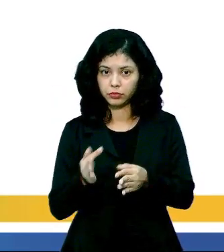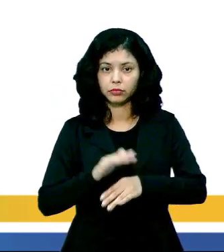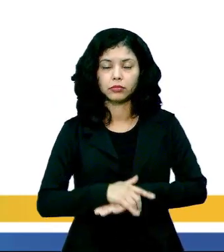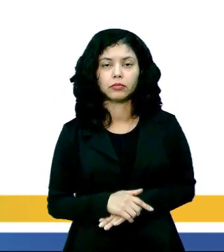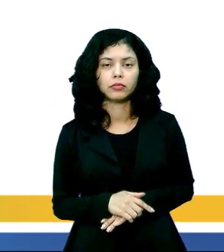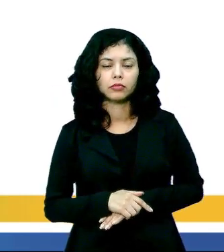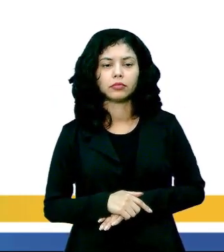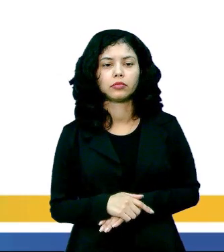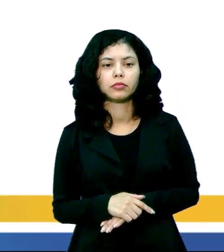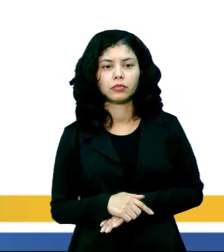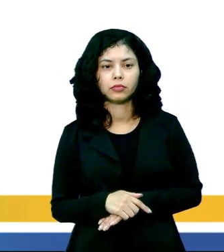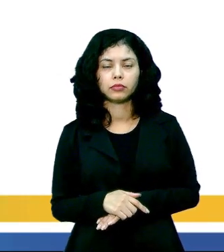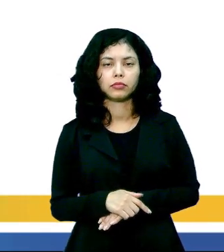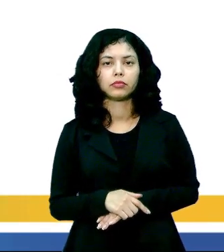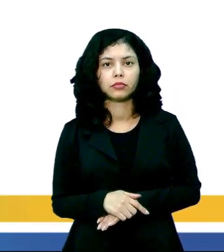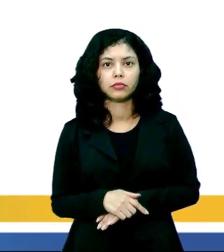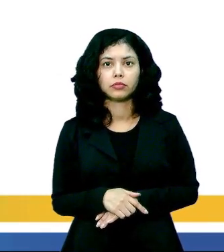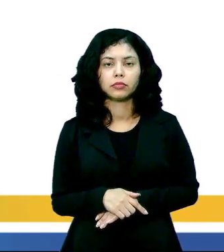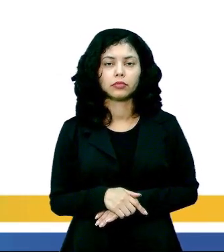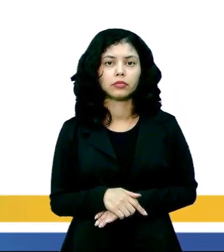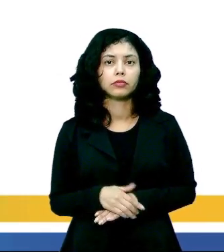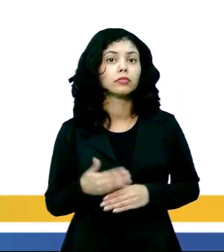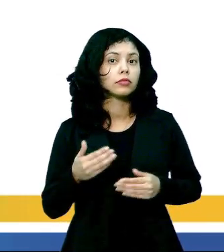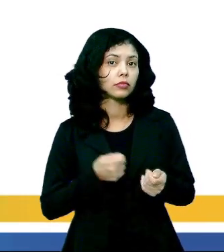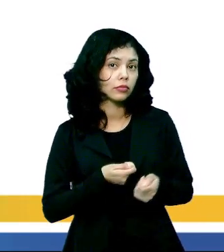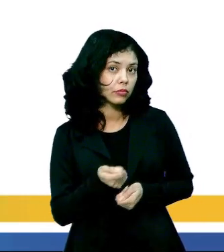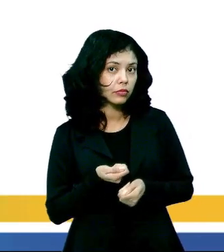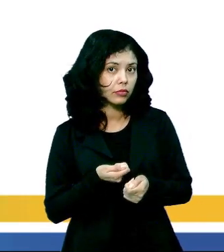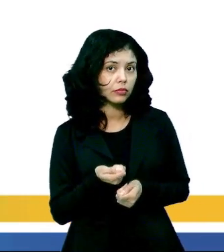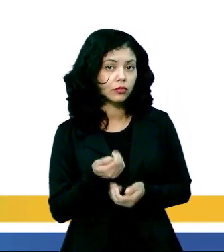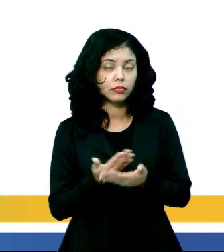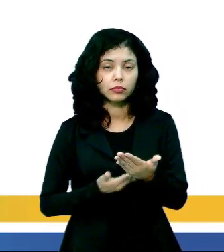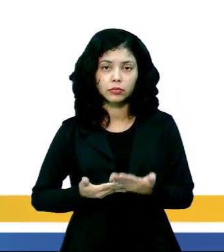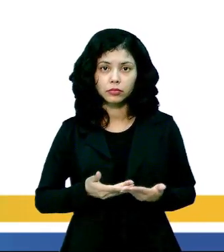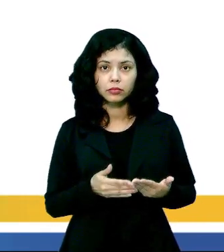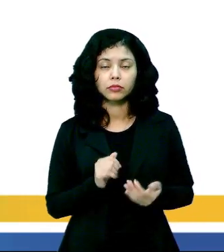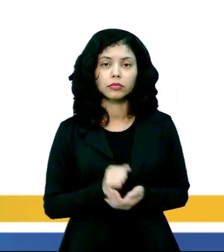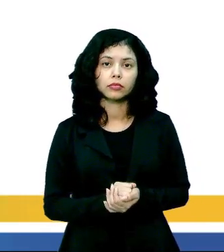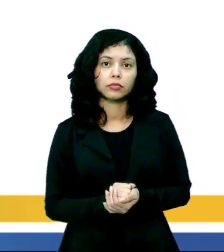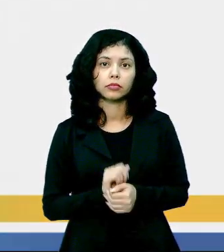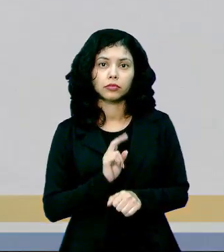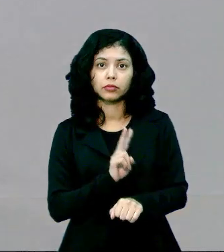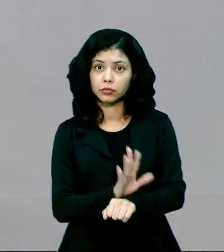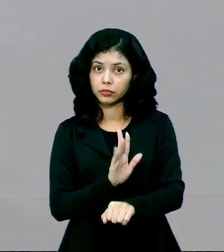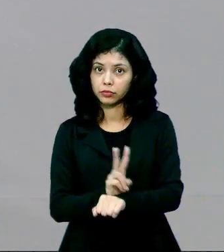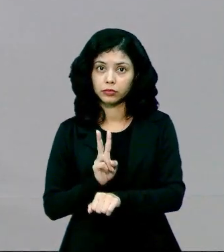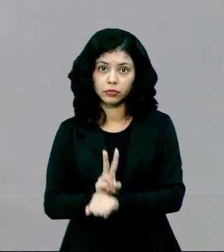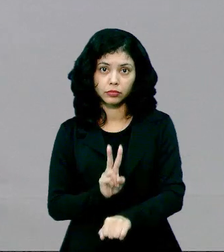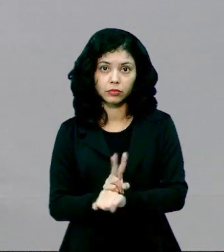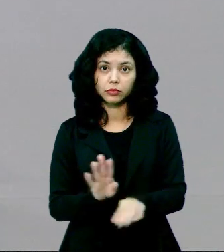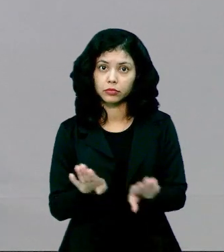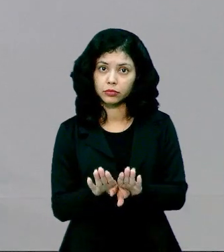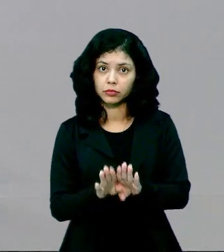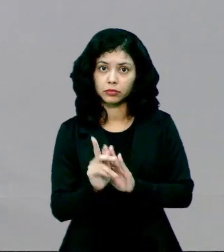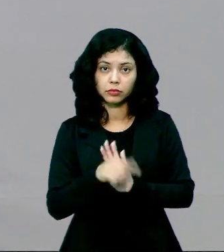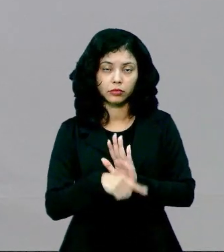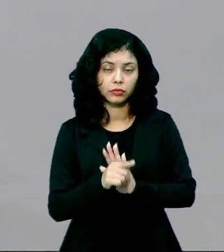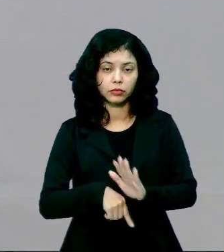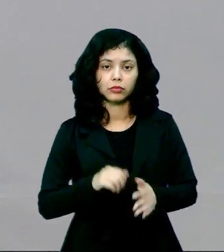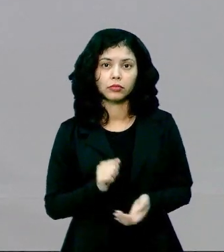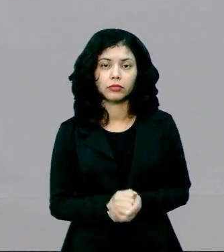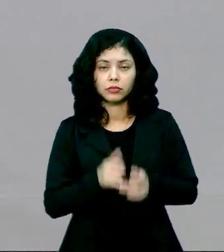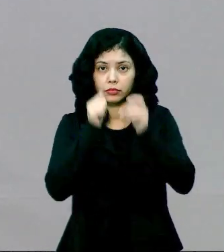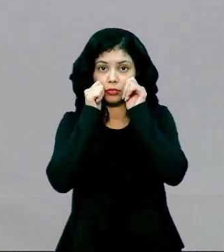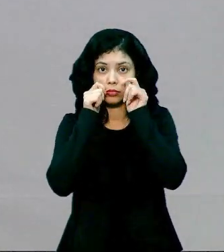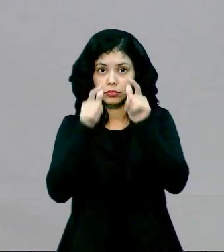nas relações familiares, e letra E, manutenção dos estereótipos de gênero. Para você